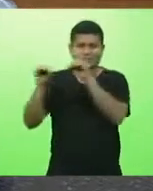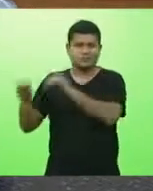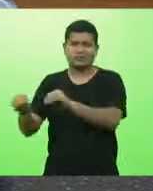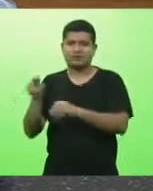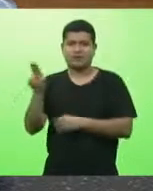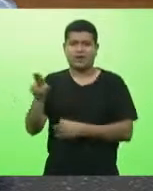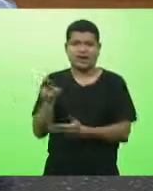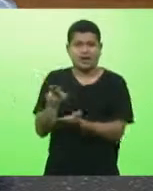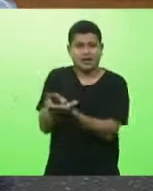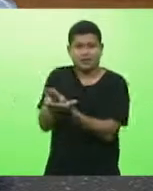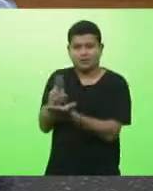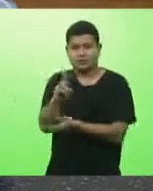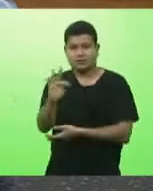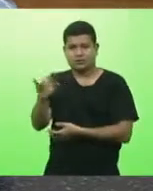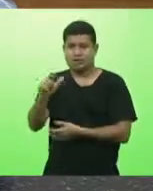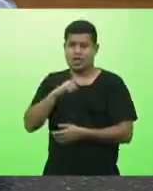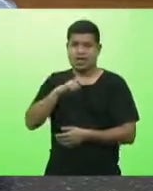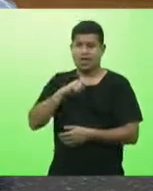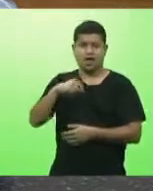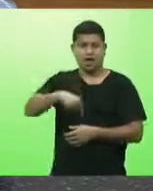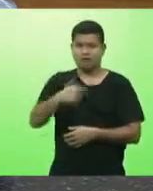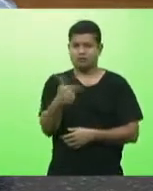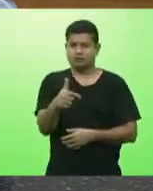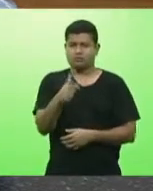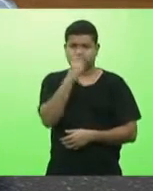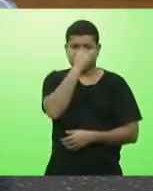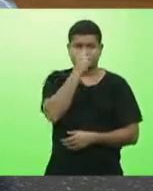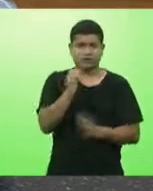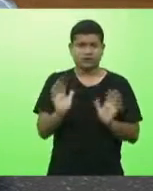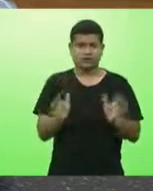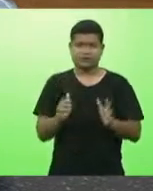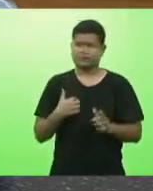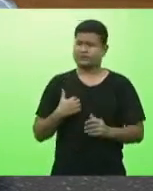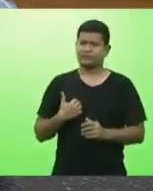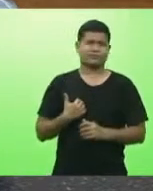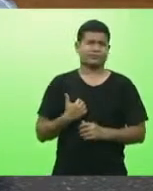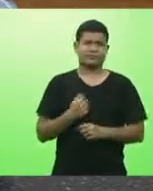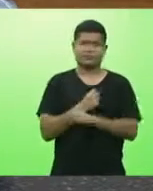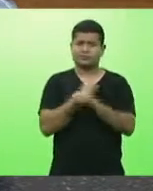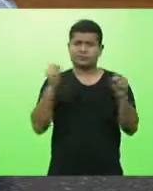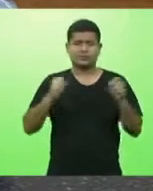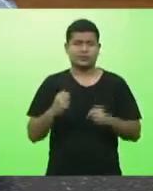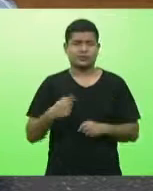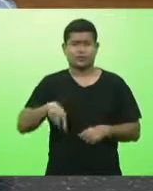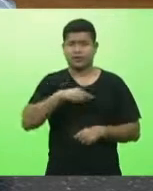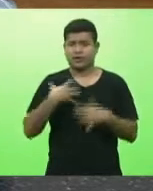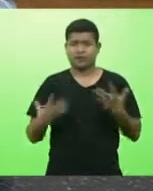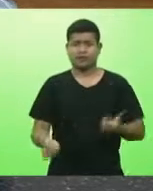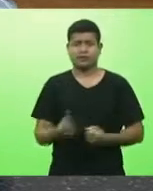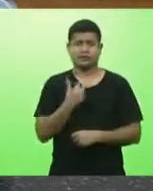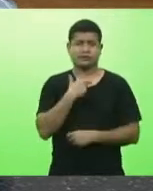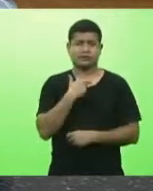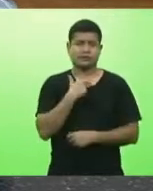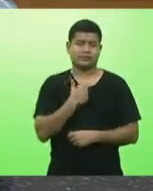inconcebível e nós estamos assistindo